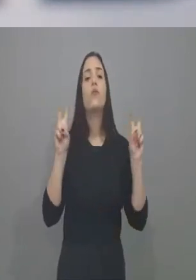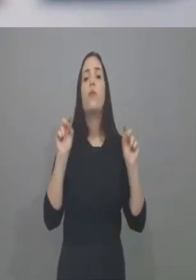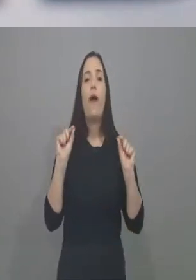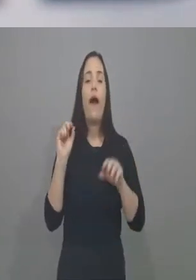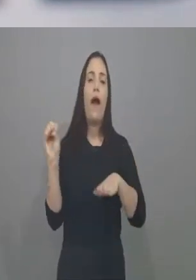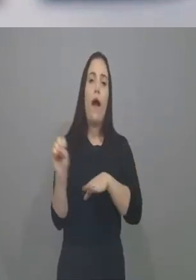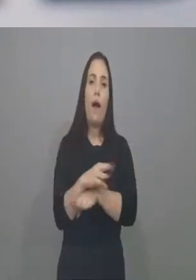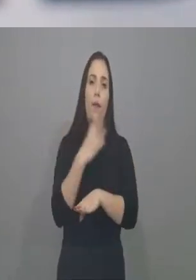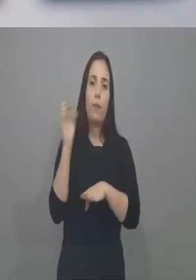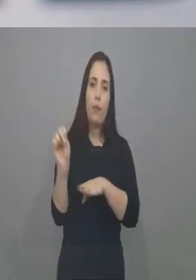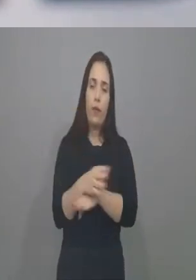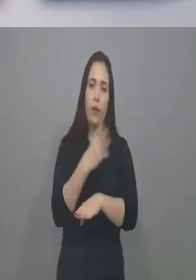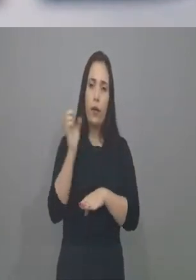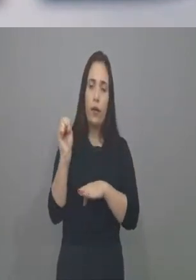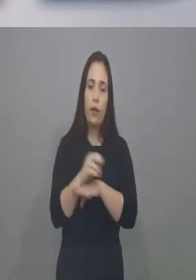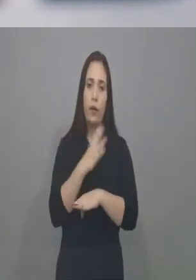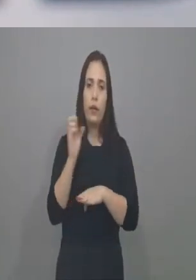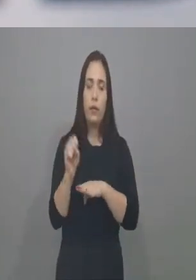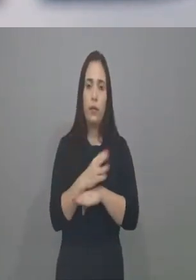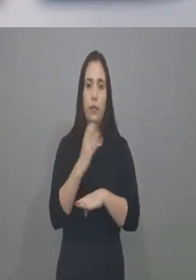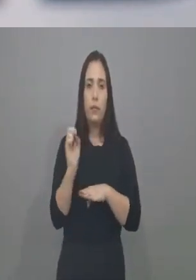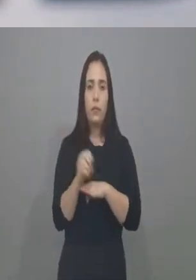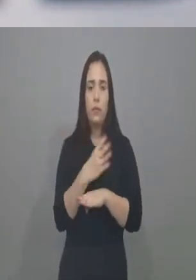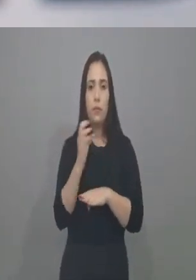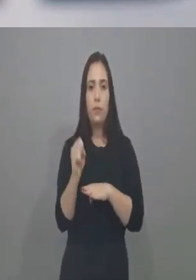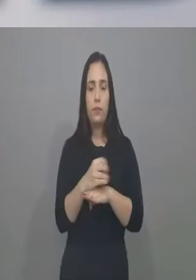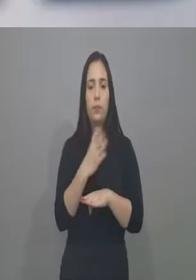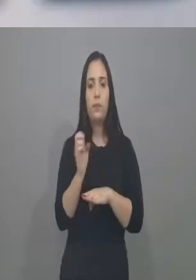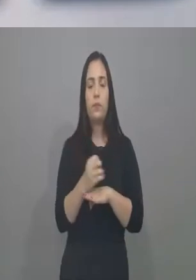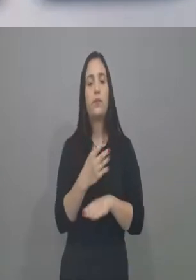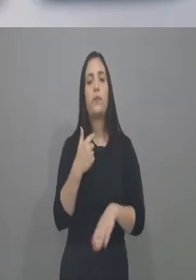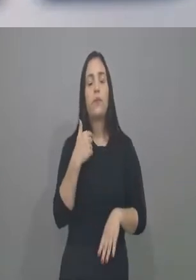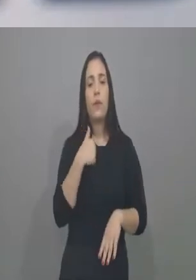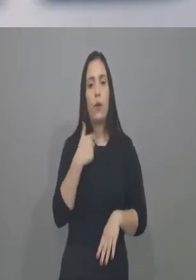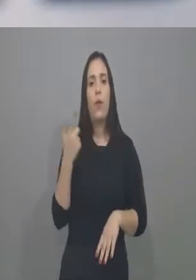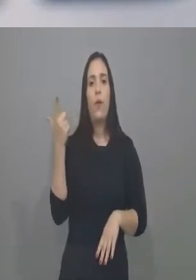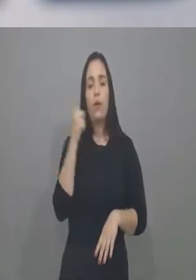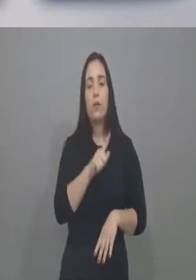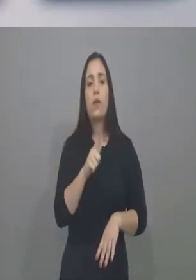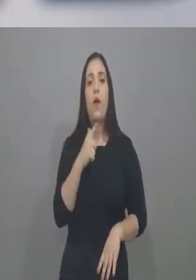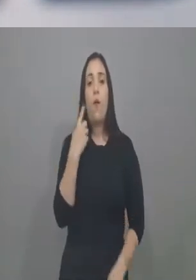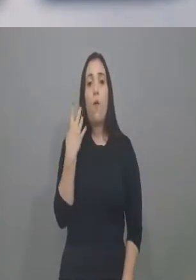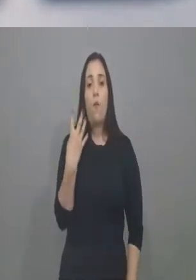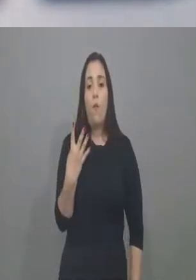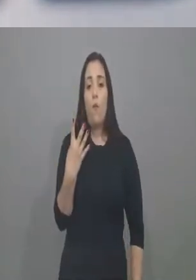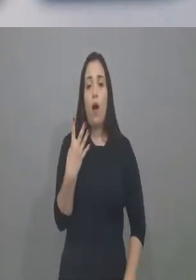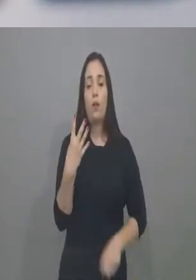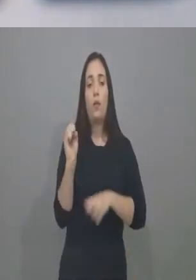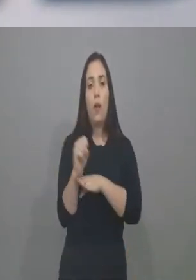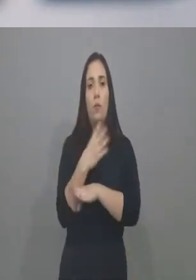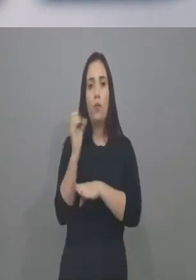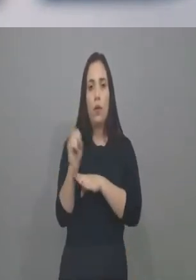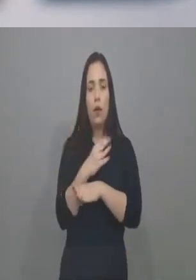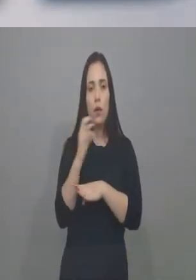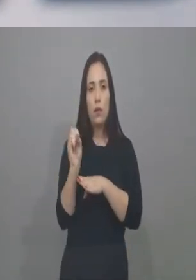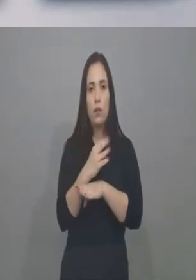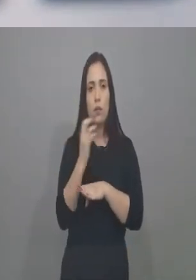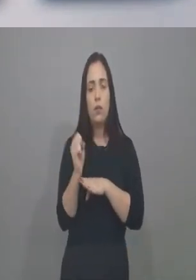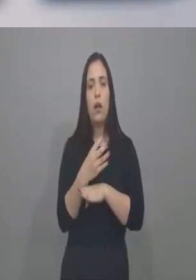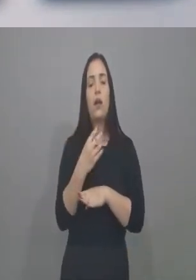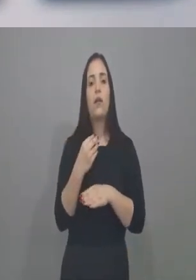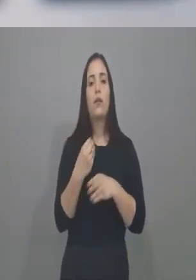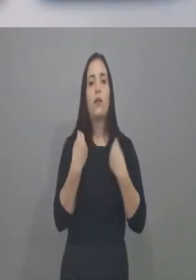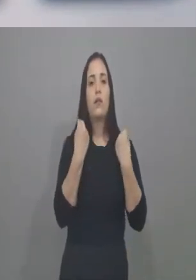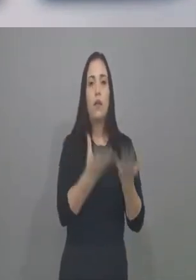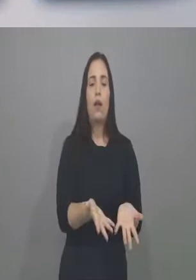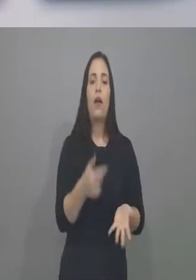ambulâncias, quer dizer, foi até em rede nacional. E eu consegui colocar quatro ambulâncias simil-TI para a